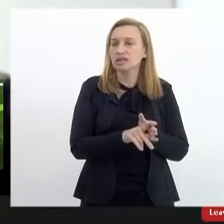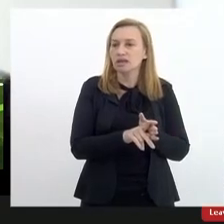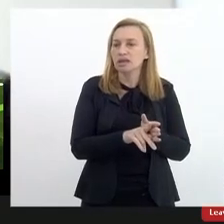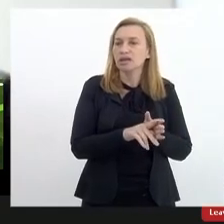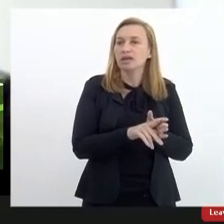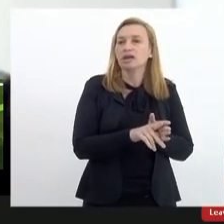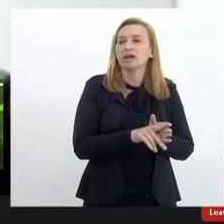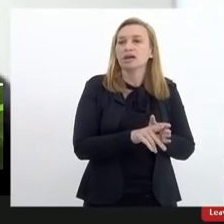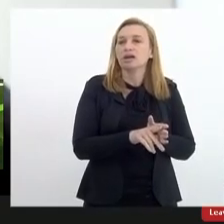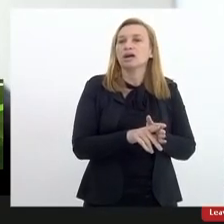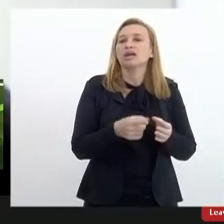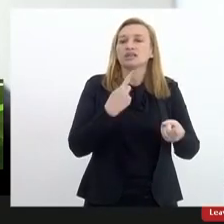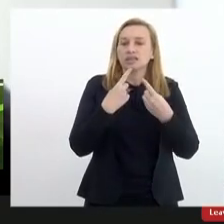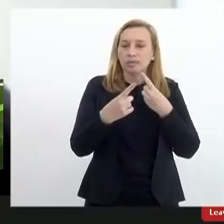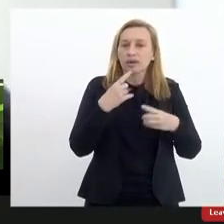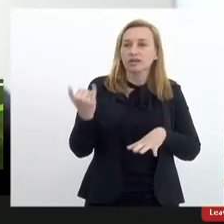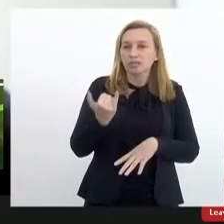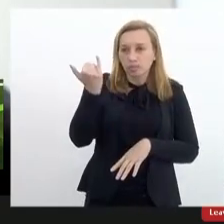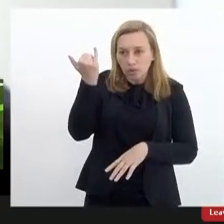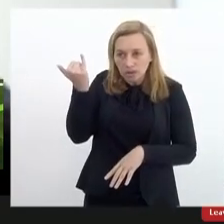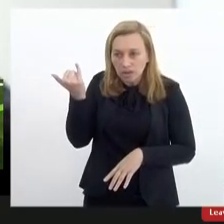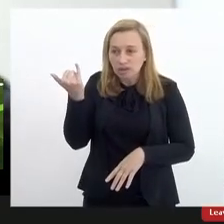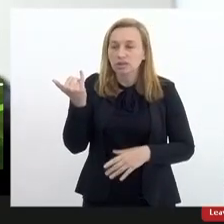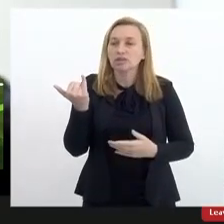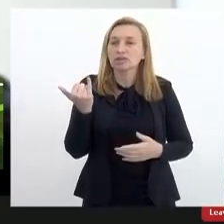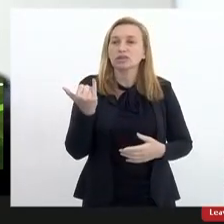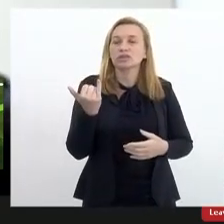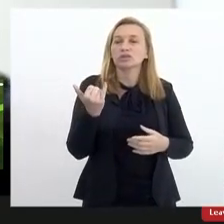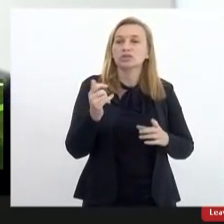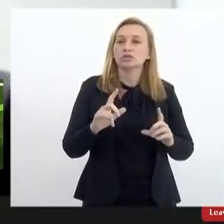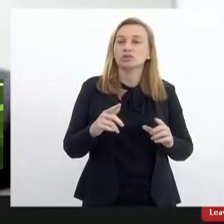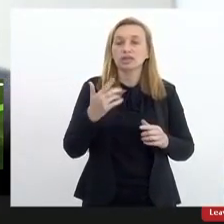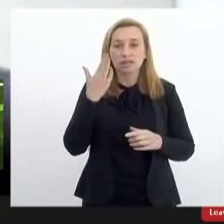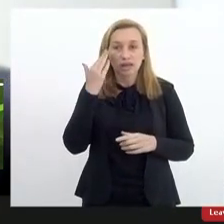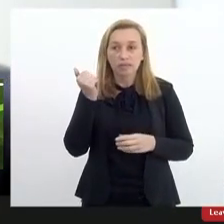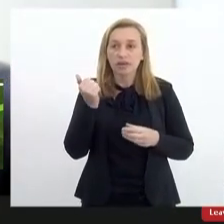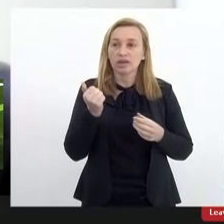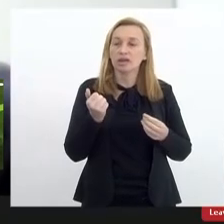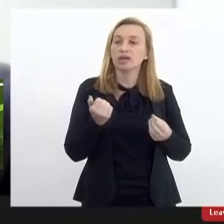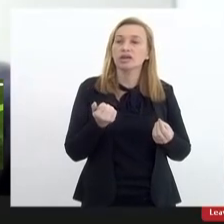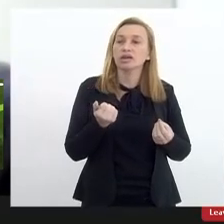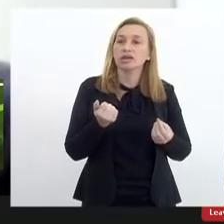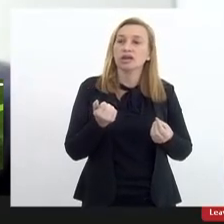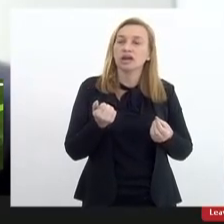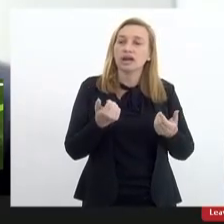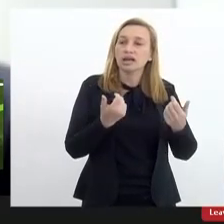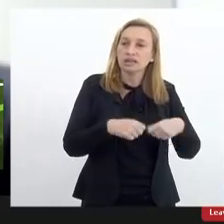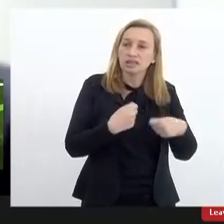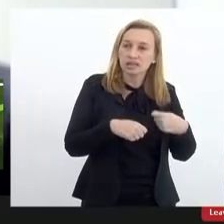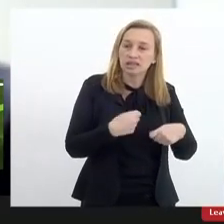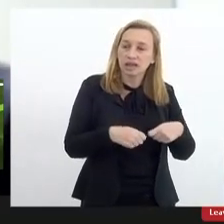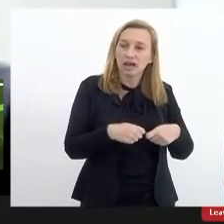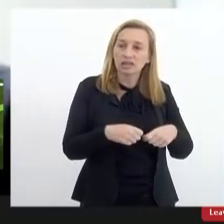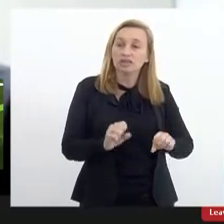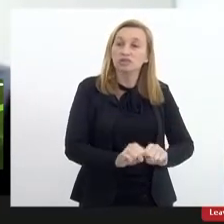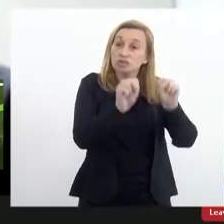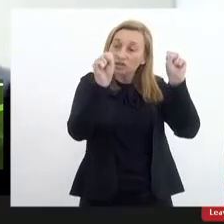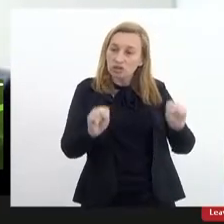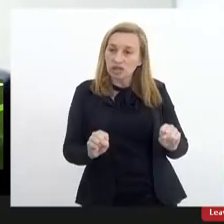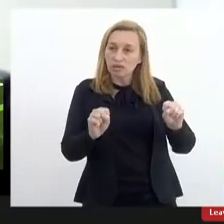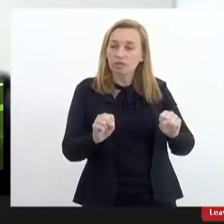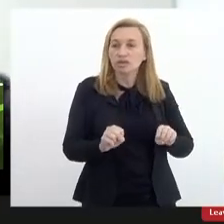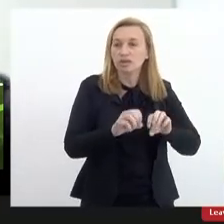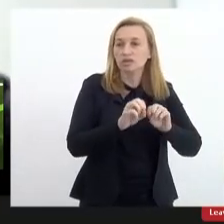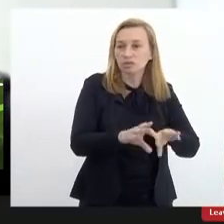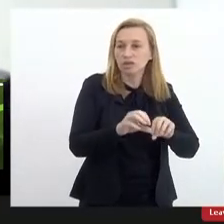que vai nos permitir ter um outro olhar sobre as condições de funcionamento de uma parte muito importante do nosso sistema estadual de ensino que também